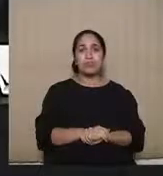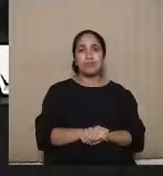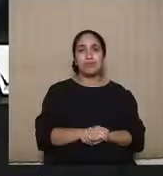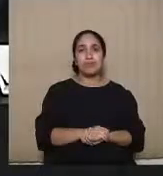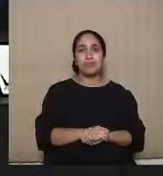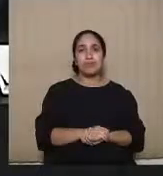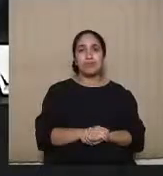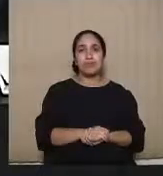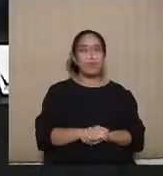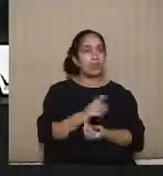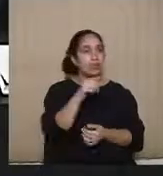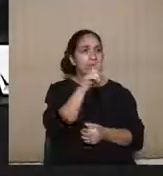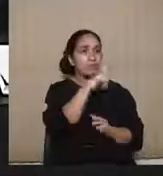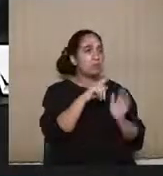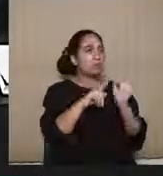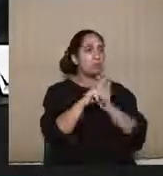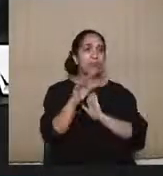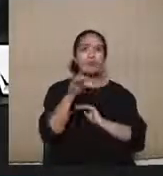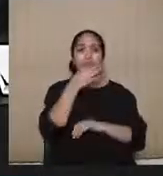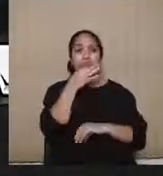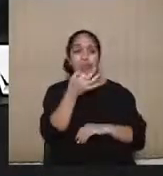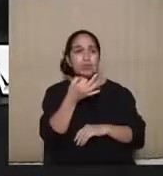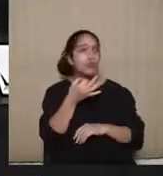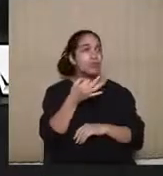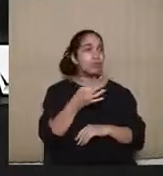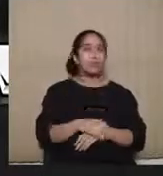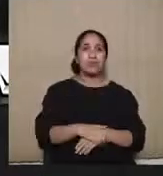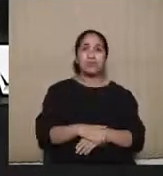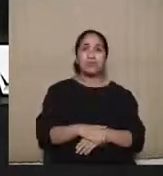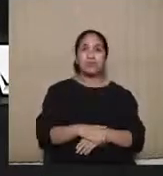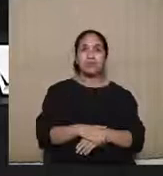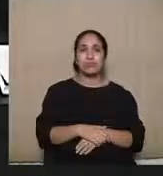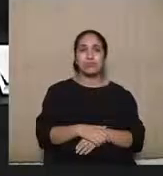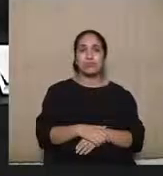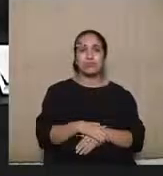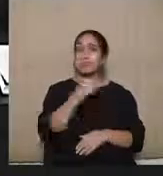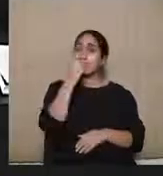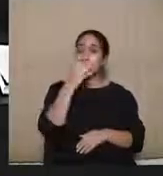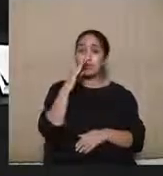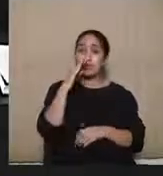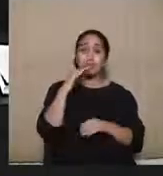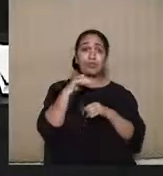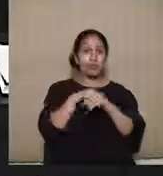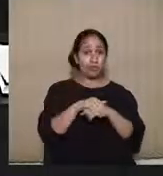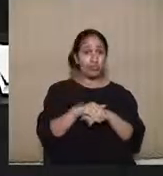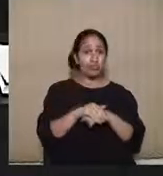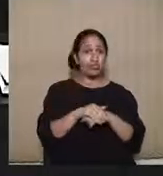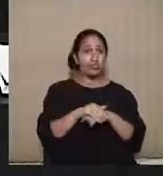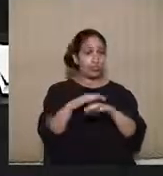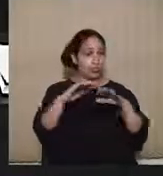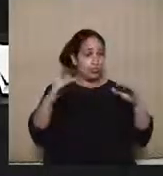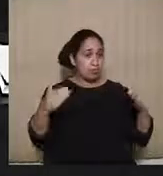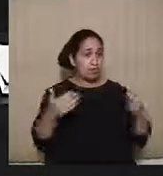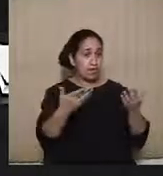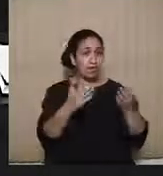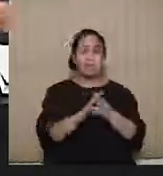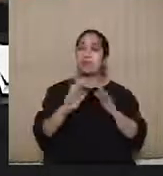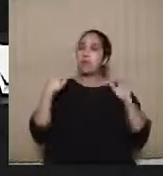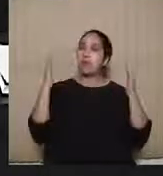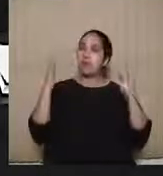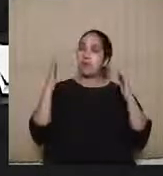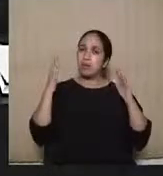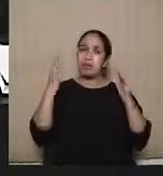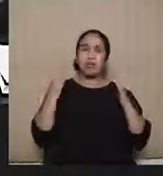Bom, mas alguém tem alguma colocação para fazer? Pois não? Muito boa noite, à mesa, rendei os parabéns